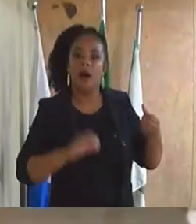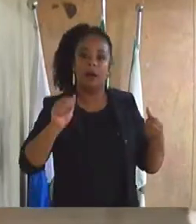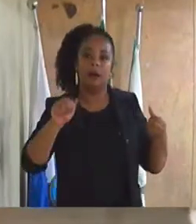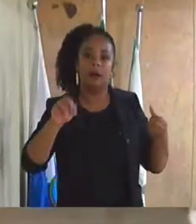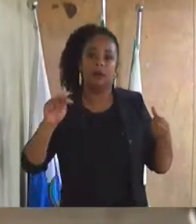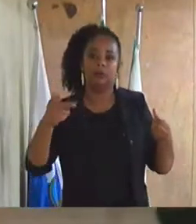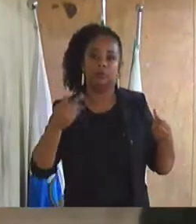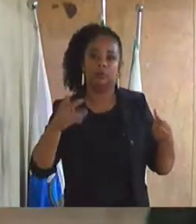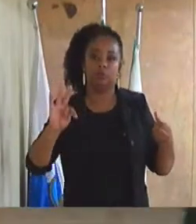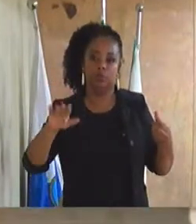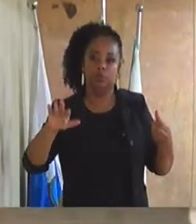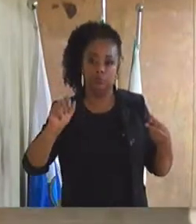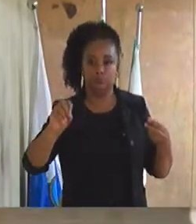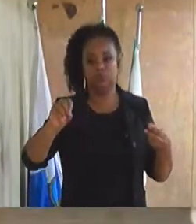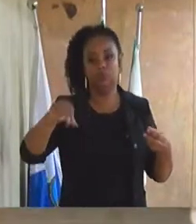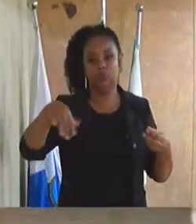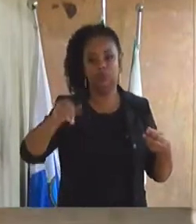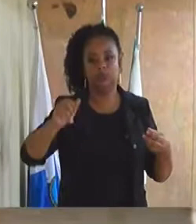Kiko de Xerém.